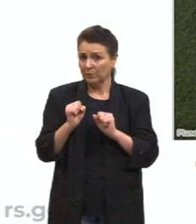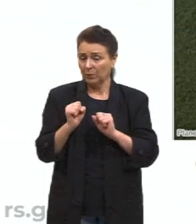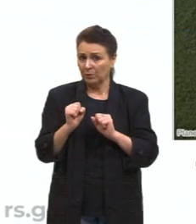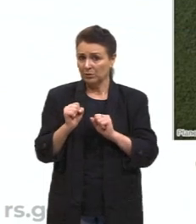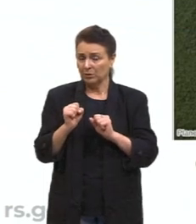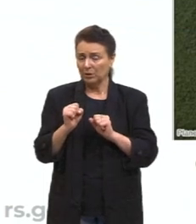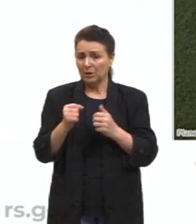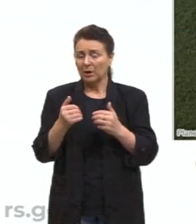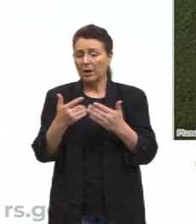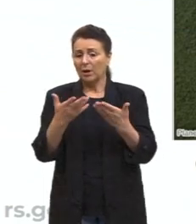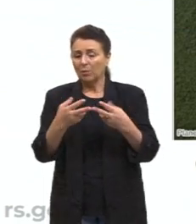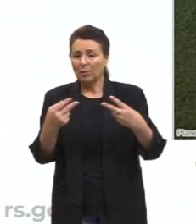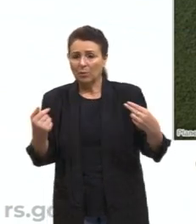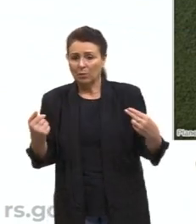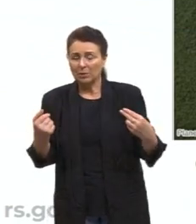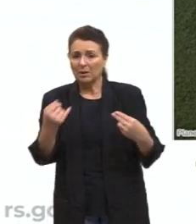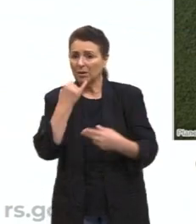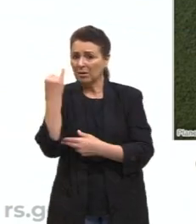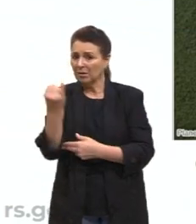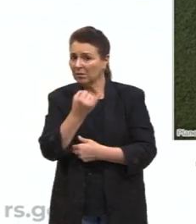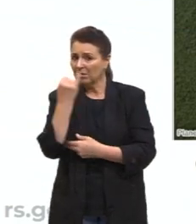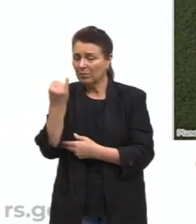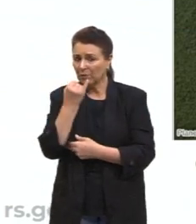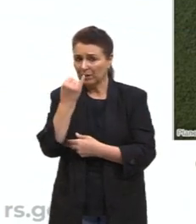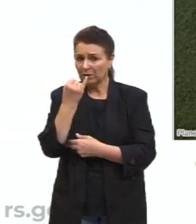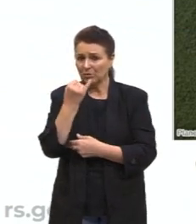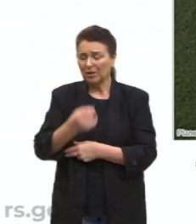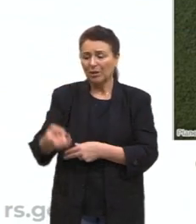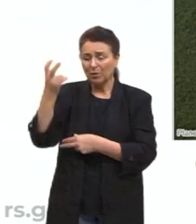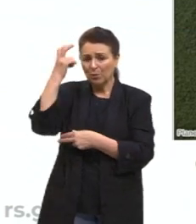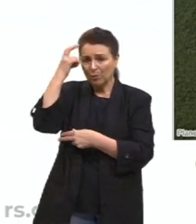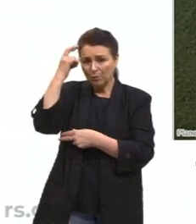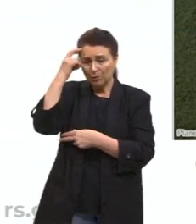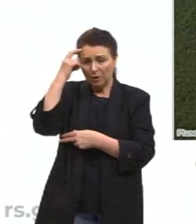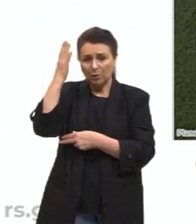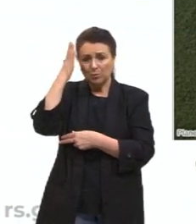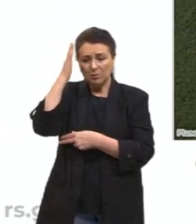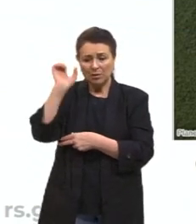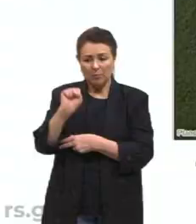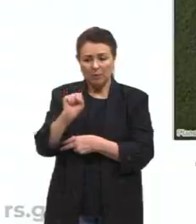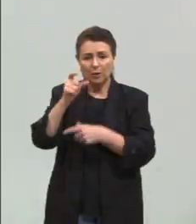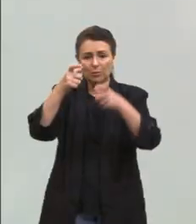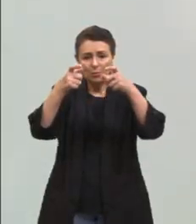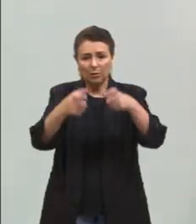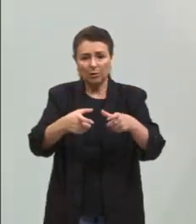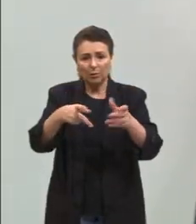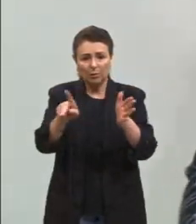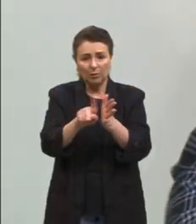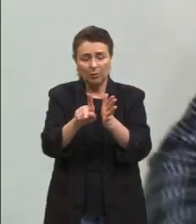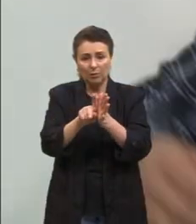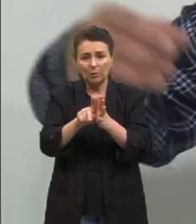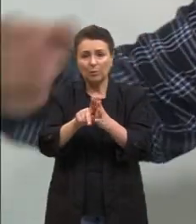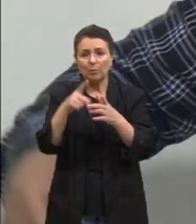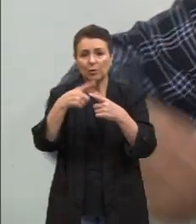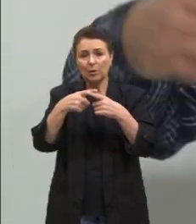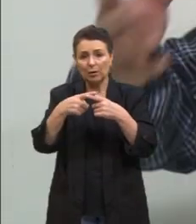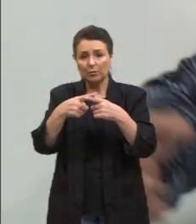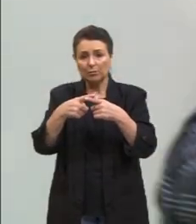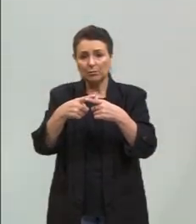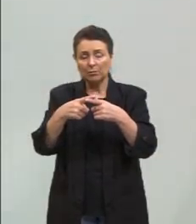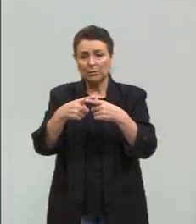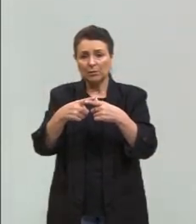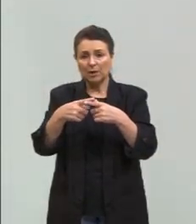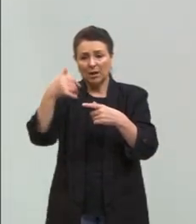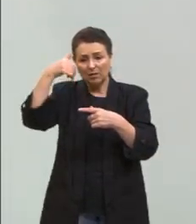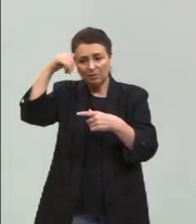Se sobrepõe aquela cultura, aquele saber local, justamente em prol do desenvolvimento, né? Em